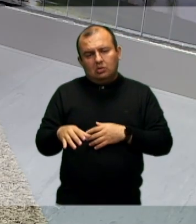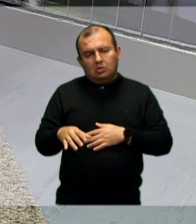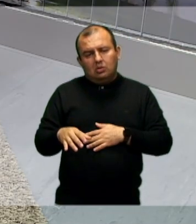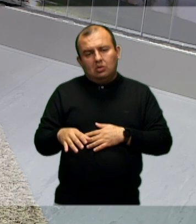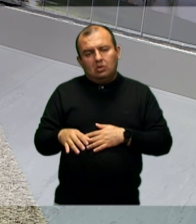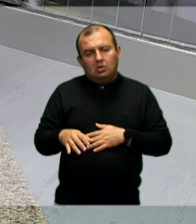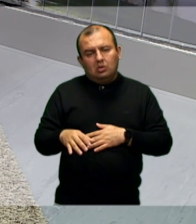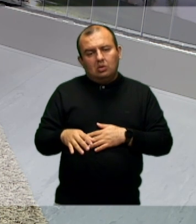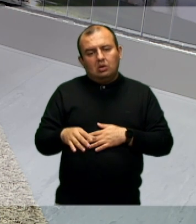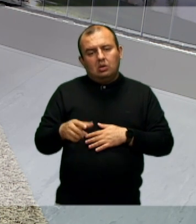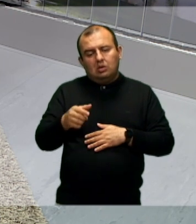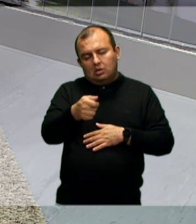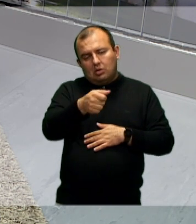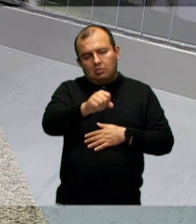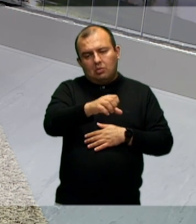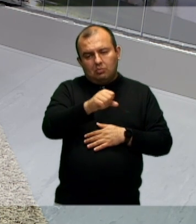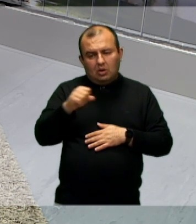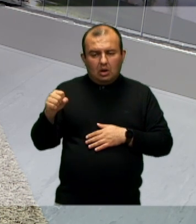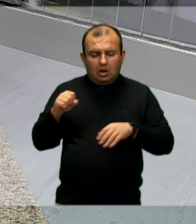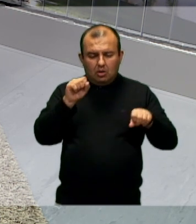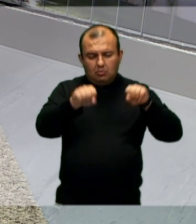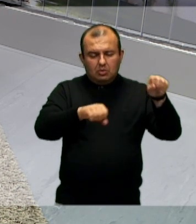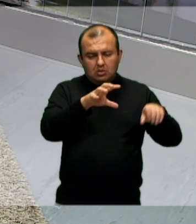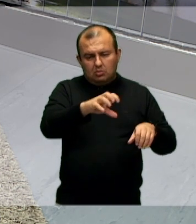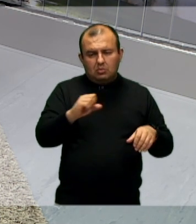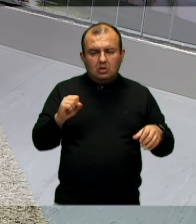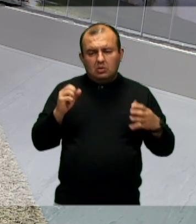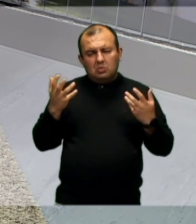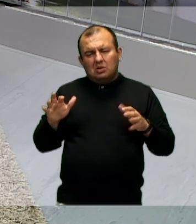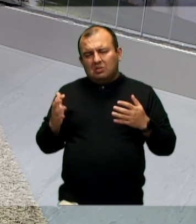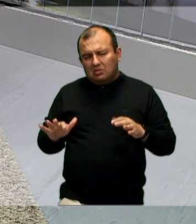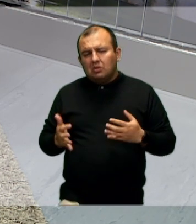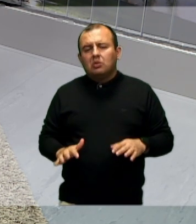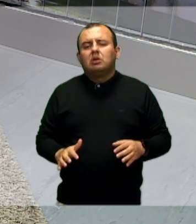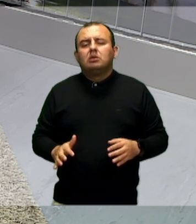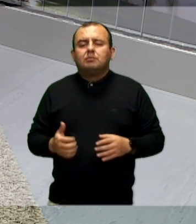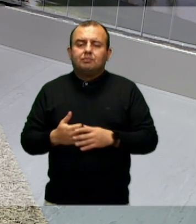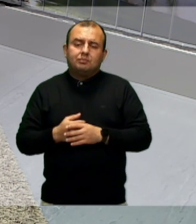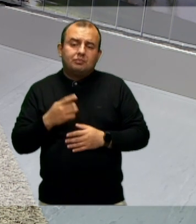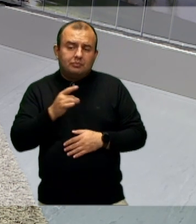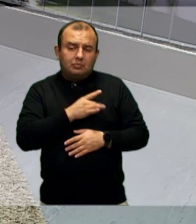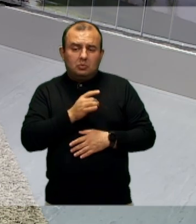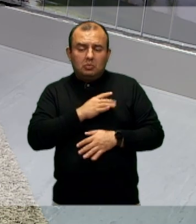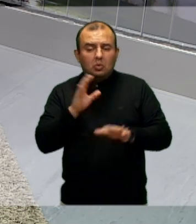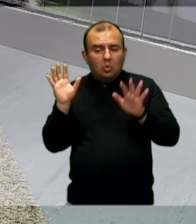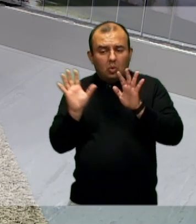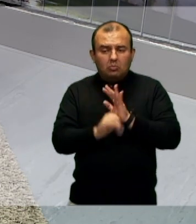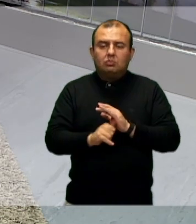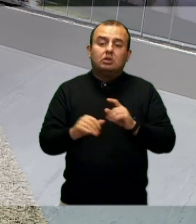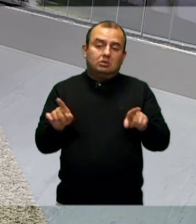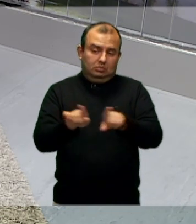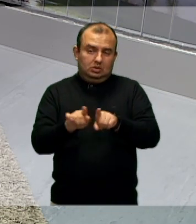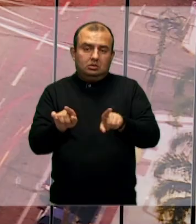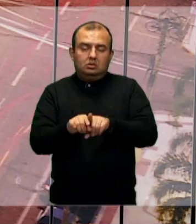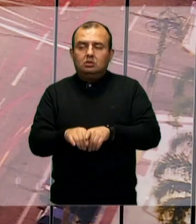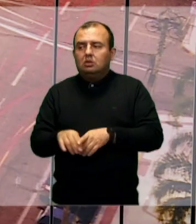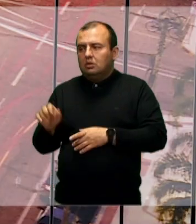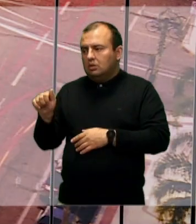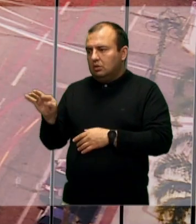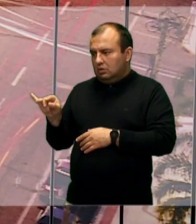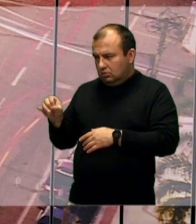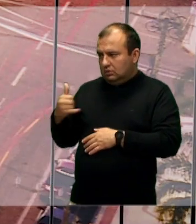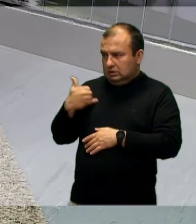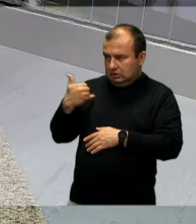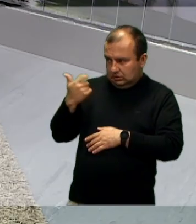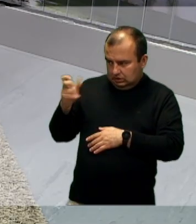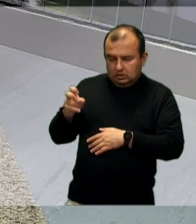o pezinho da bicicleta, o pedal, alguma coisa, né, com medo de roubarem, né. Antônio, você tem 15